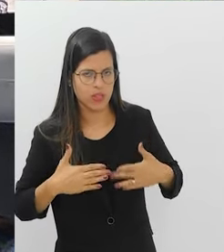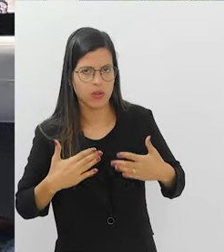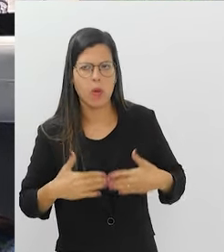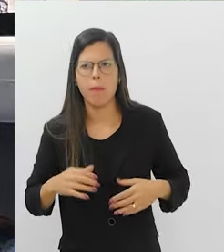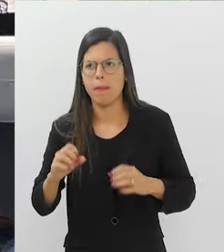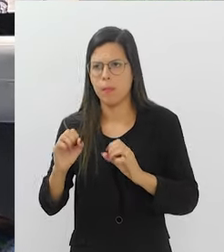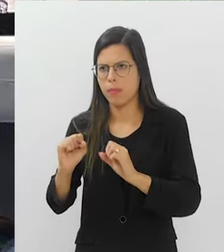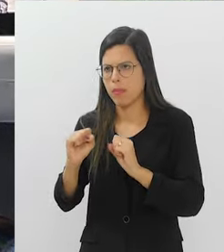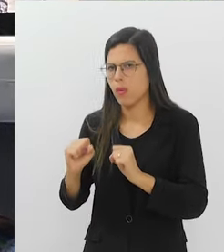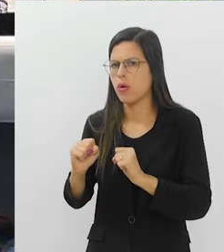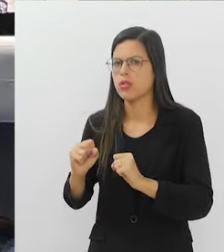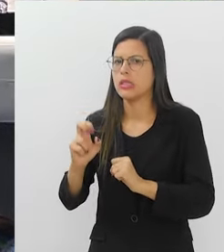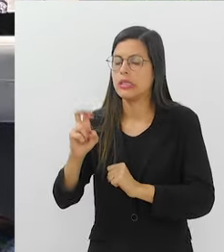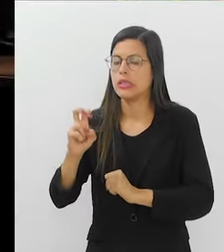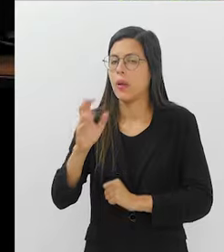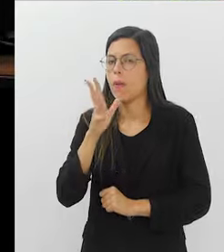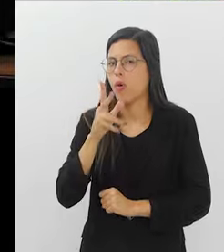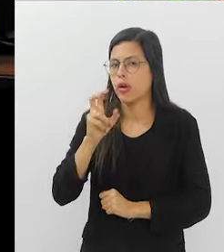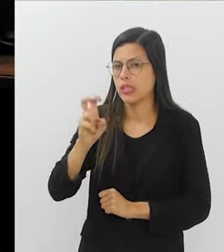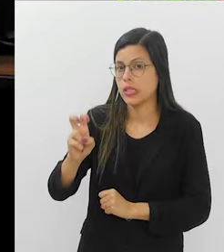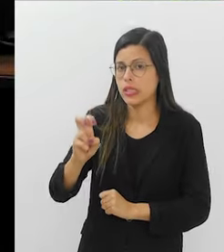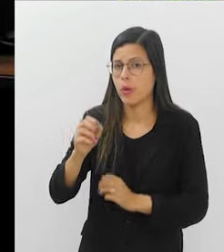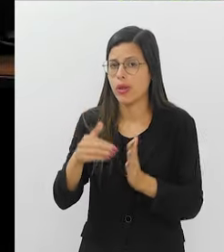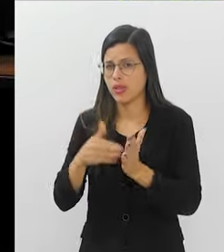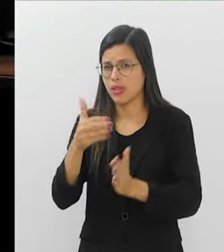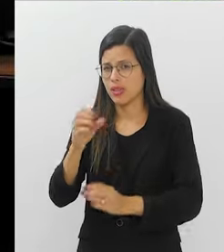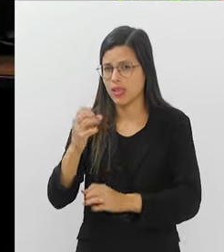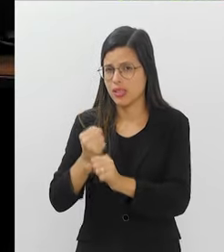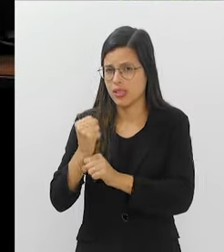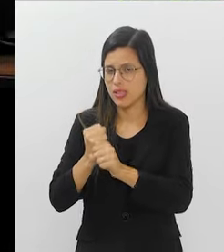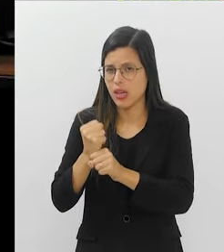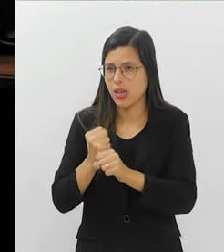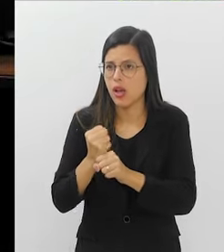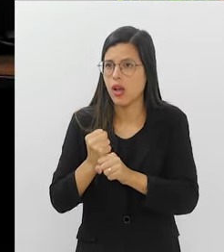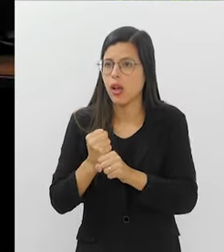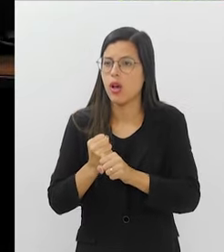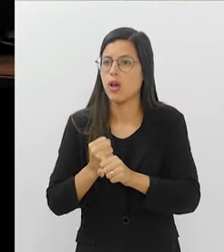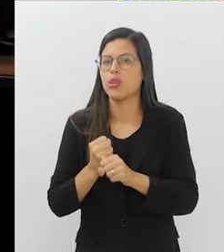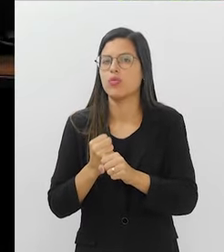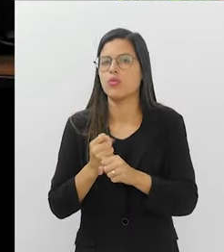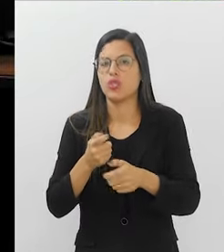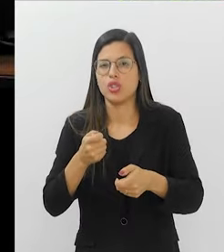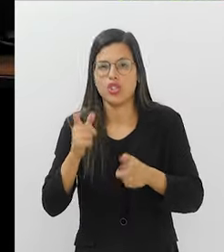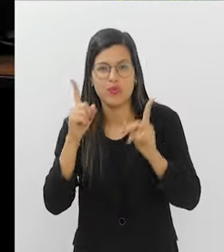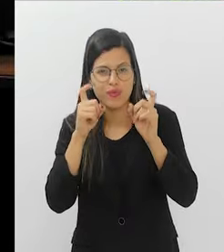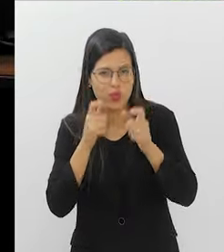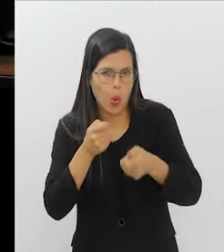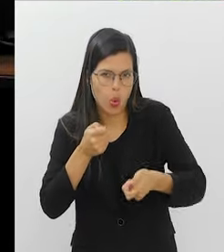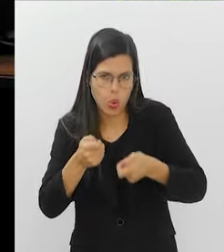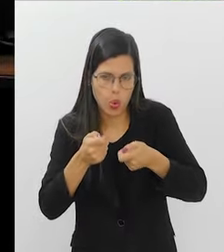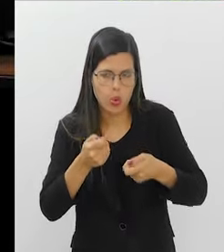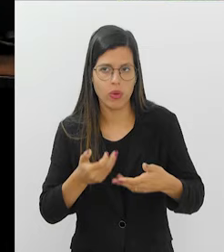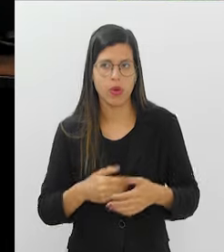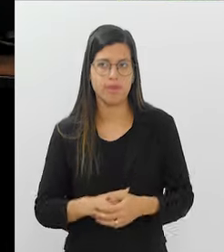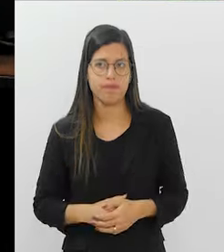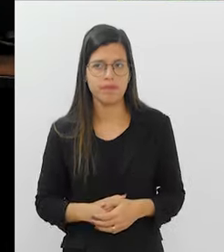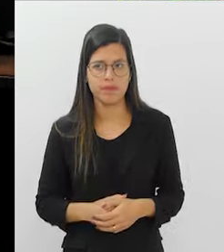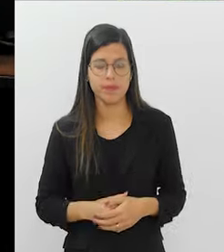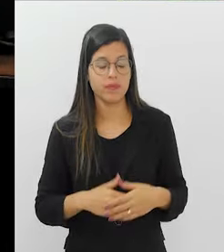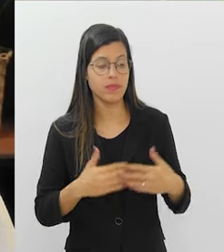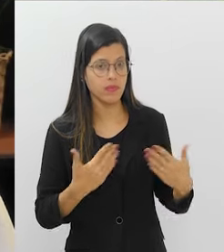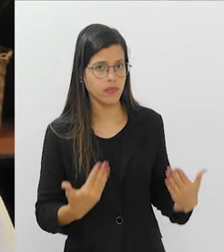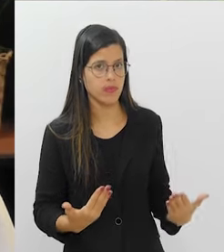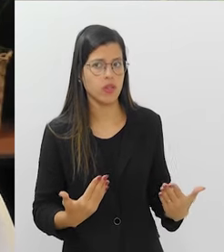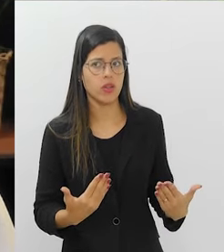pólipo, ele leva em torno de 5 a 10 anos para virar uma coisa grande, de difícil controle. Então,